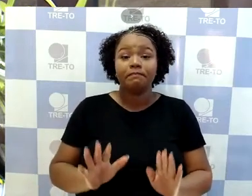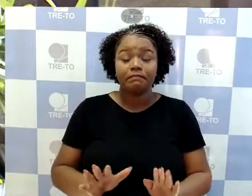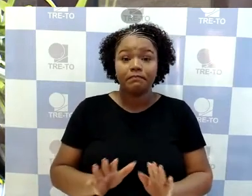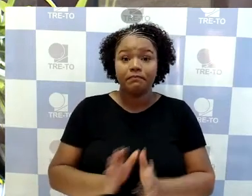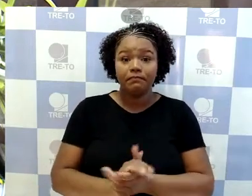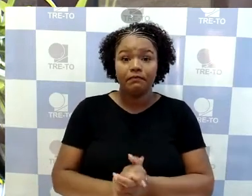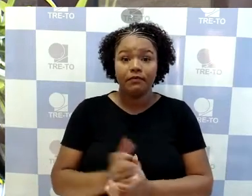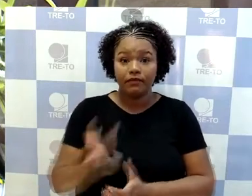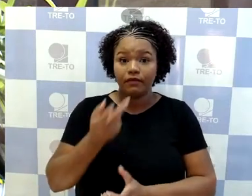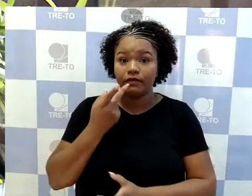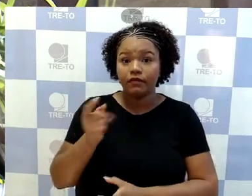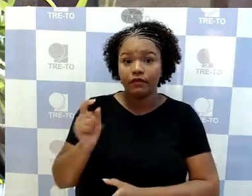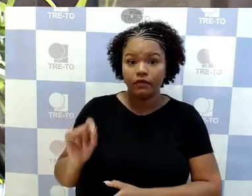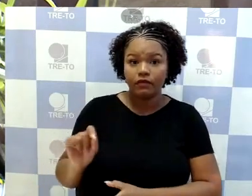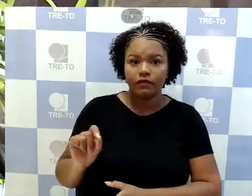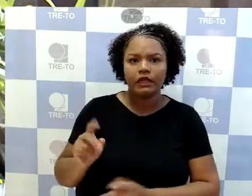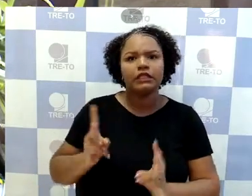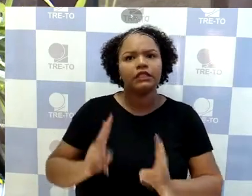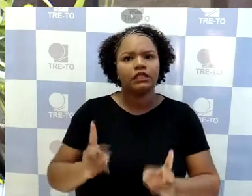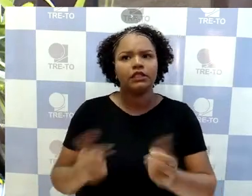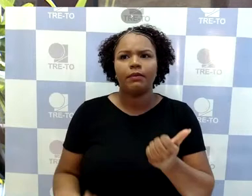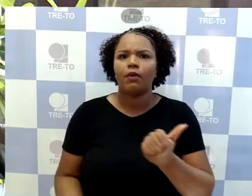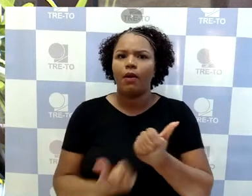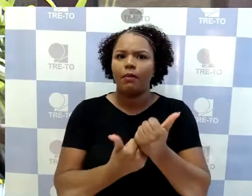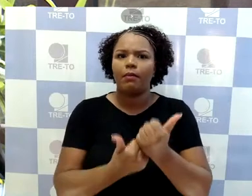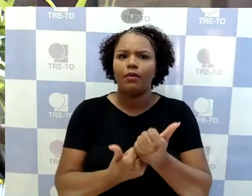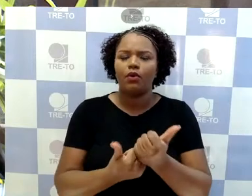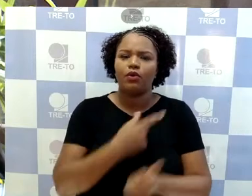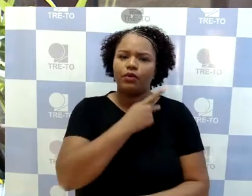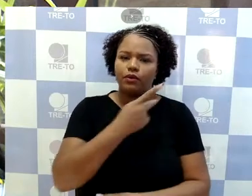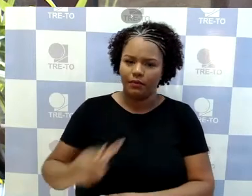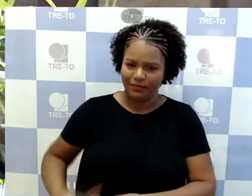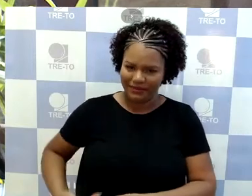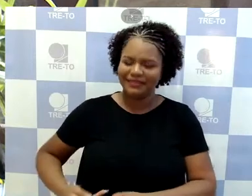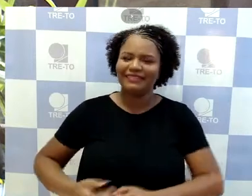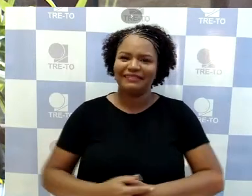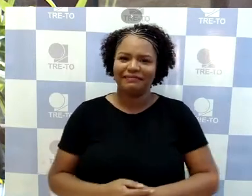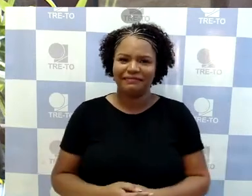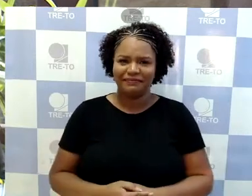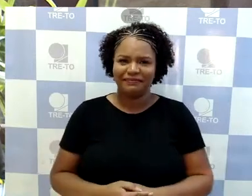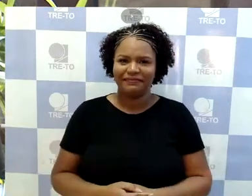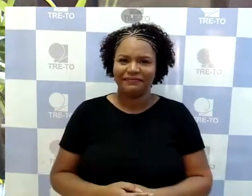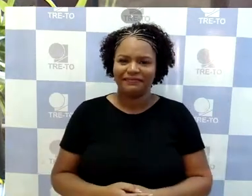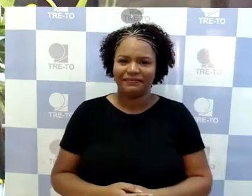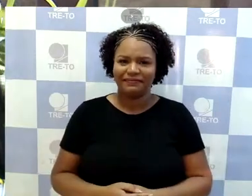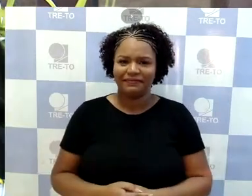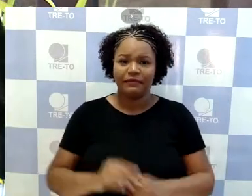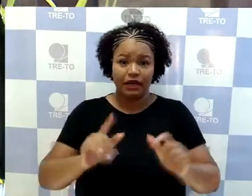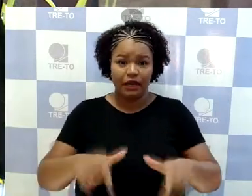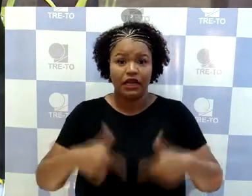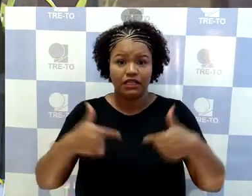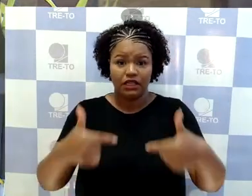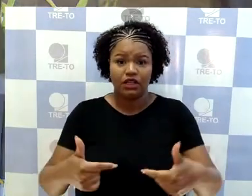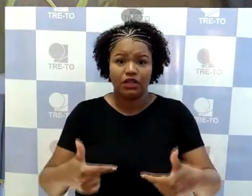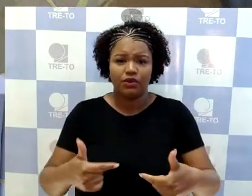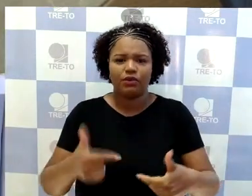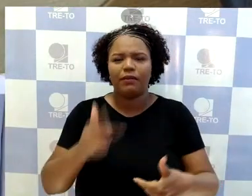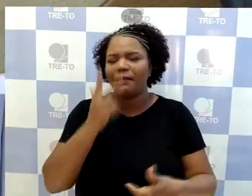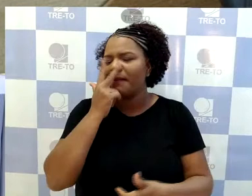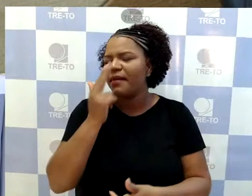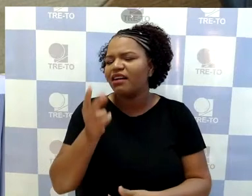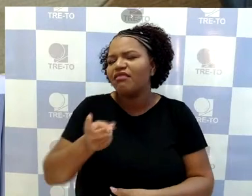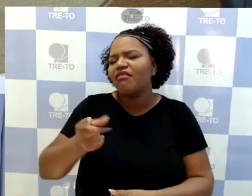com total apoio da presidência. Essa luta aí parece que já é muito antiga, né?